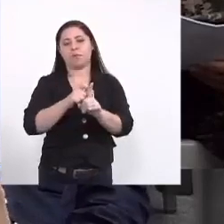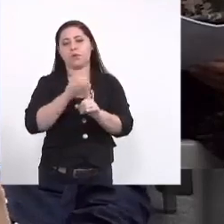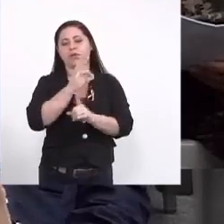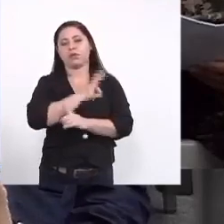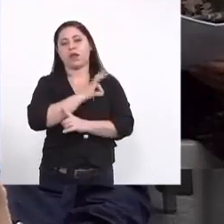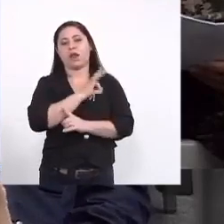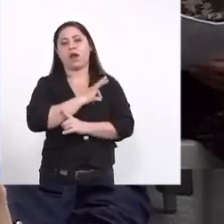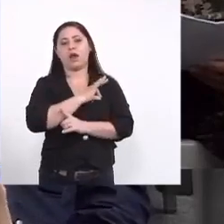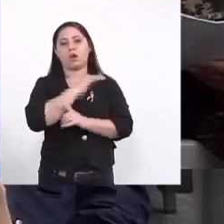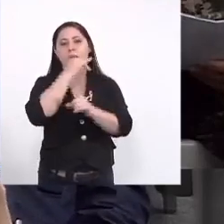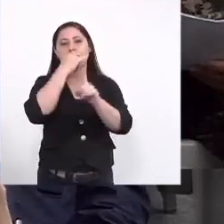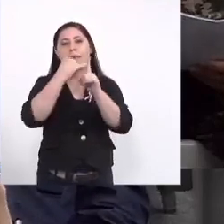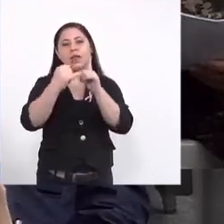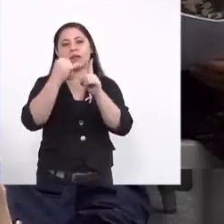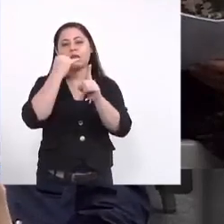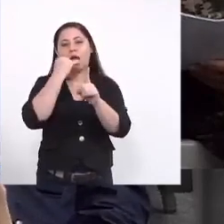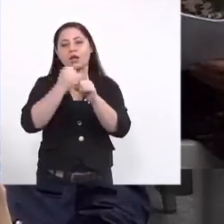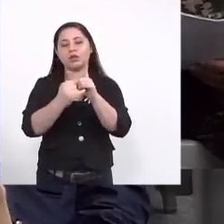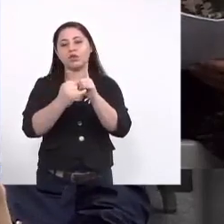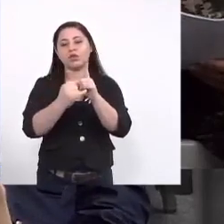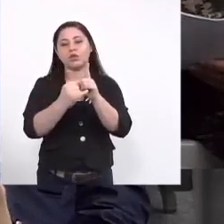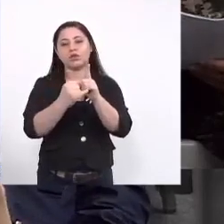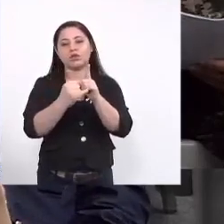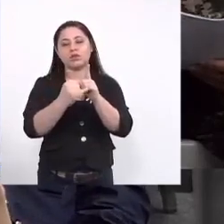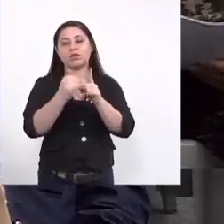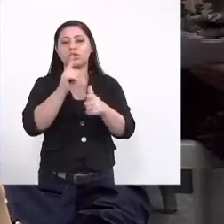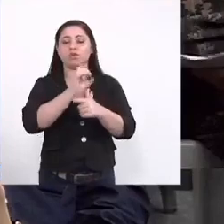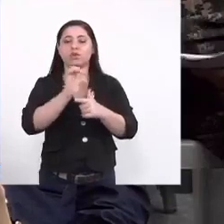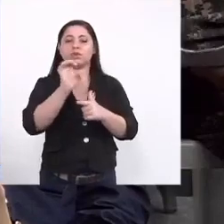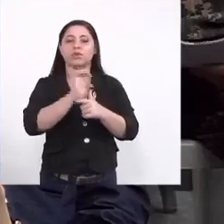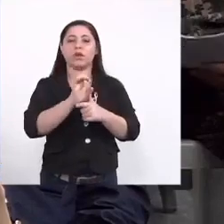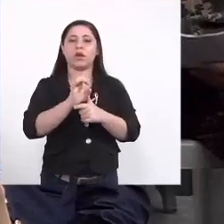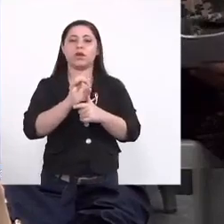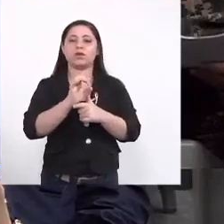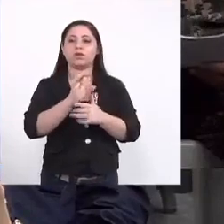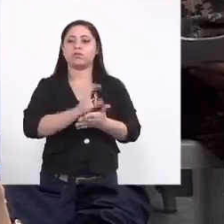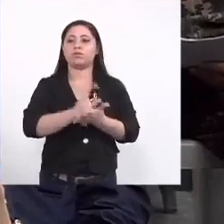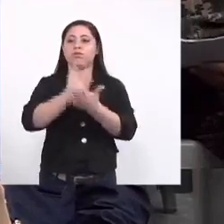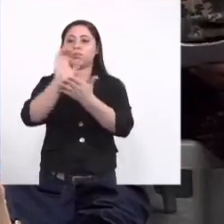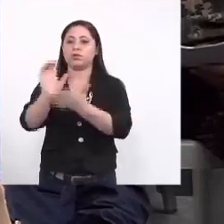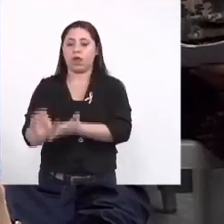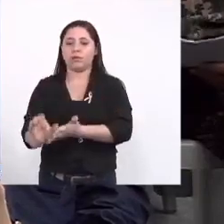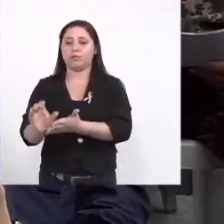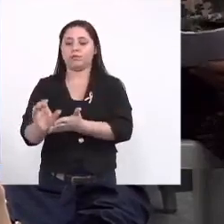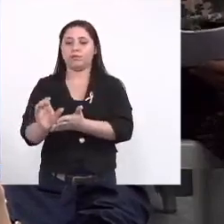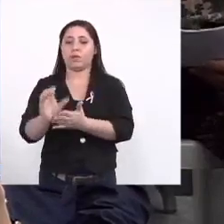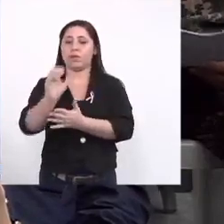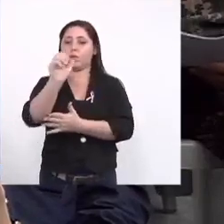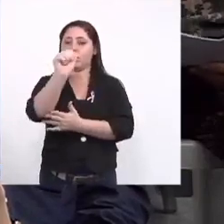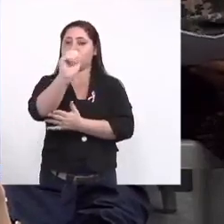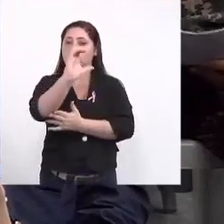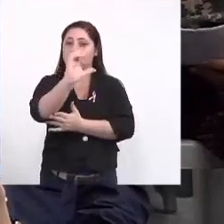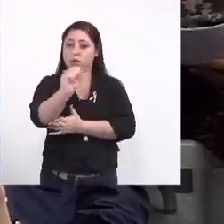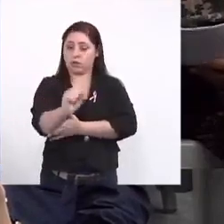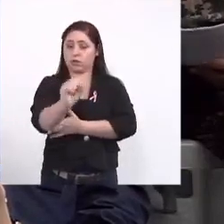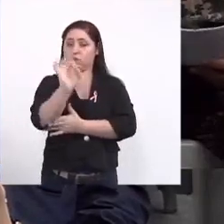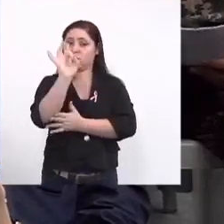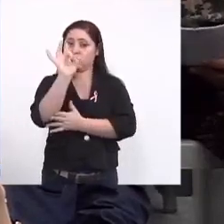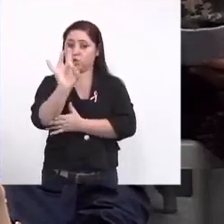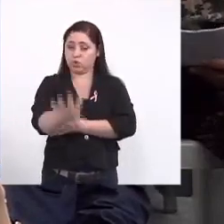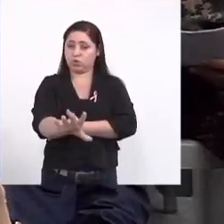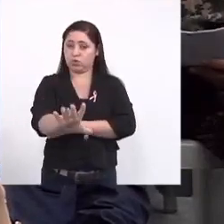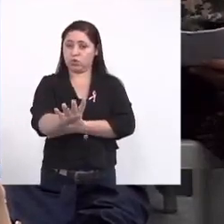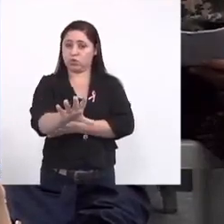que o governo do estado repassa isso aqui é só aos agentes comunitários